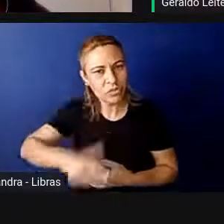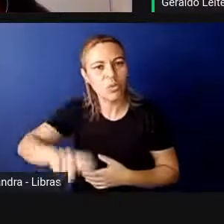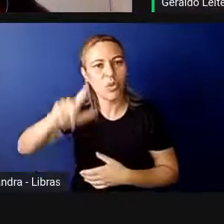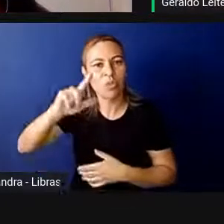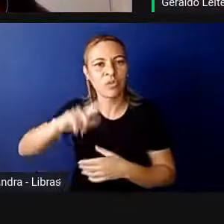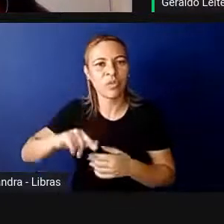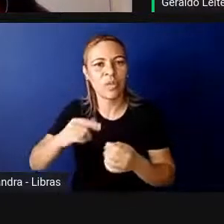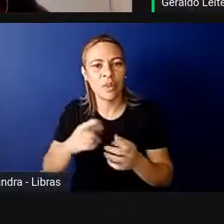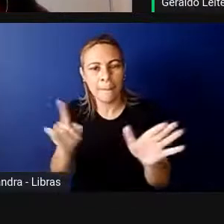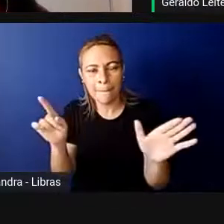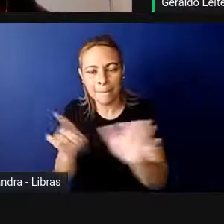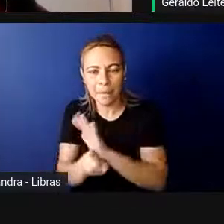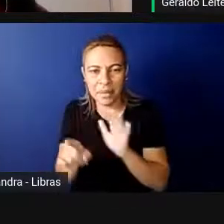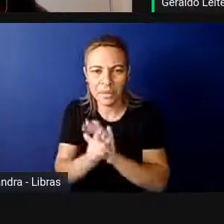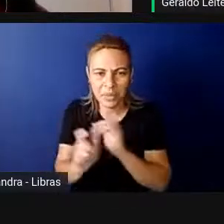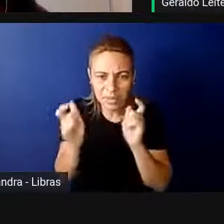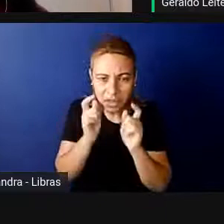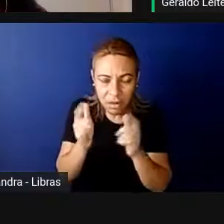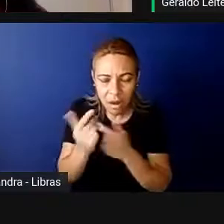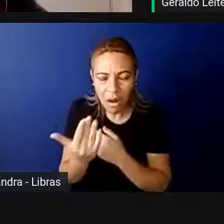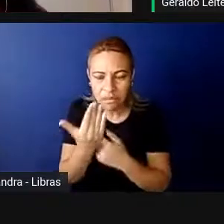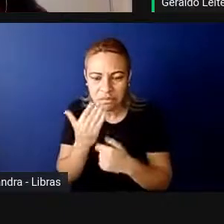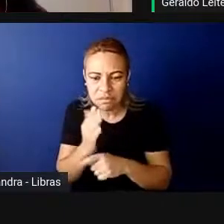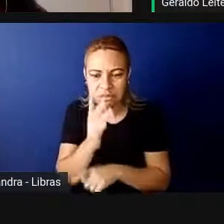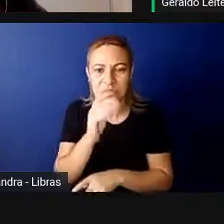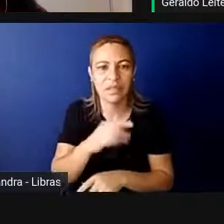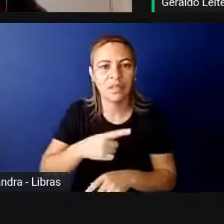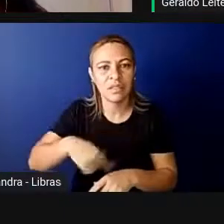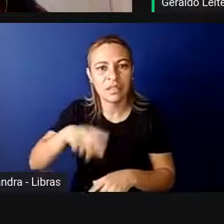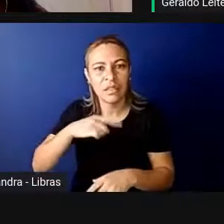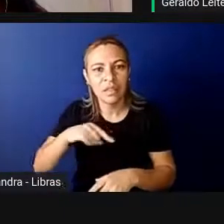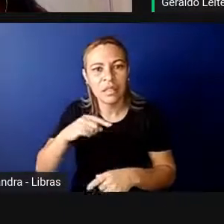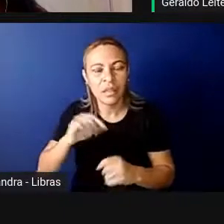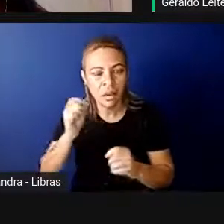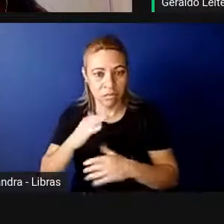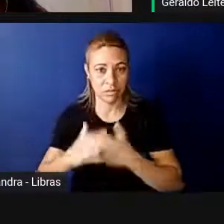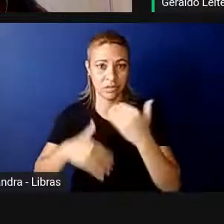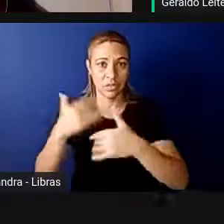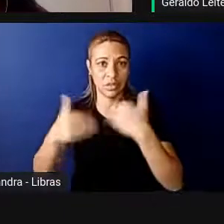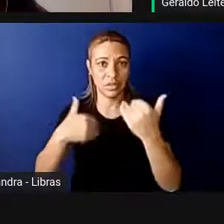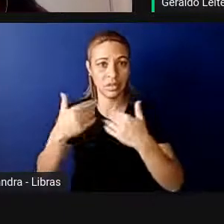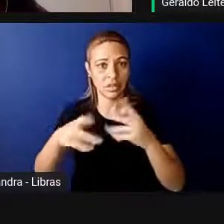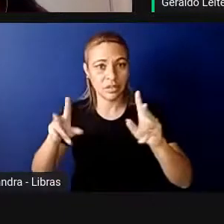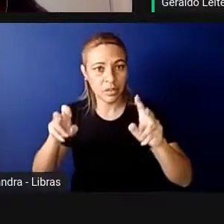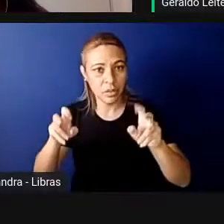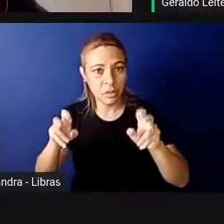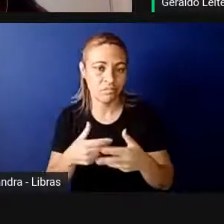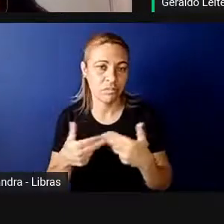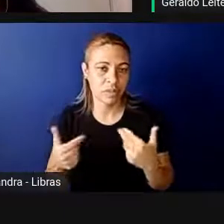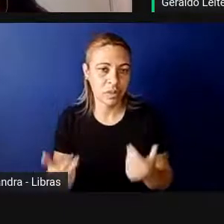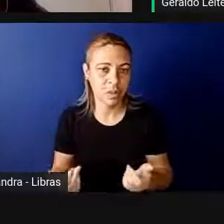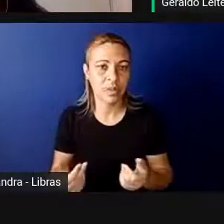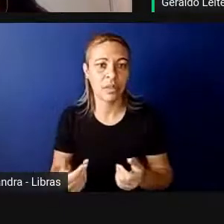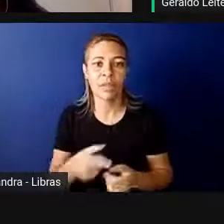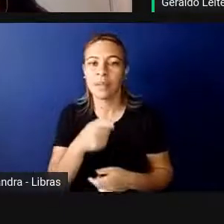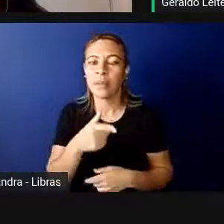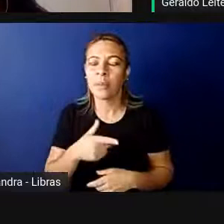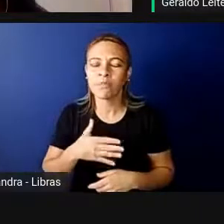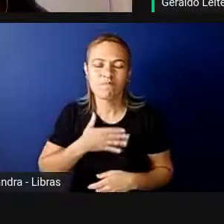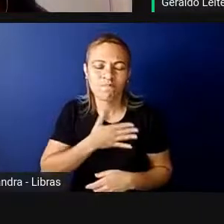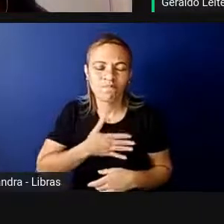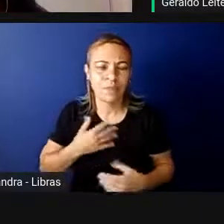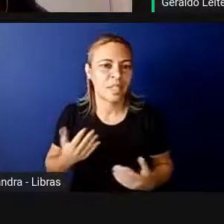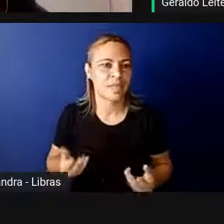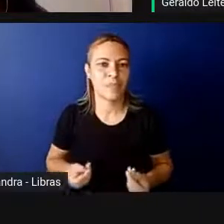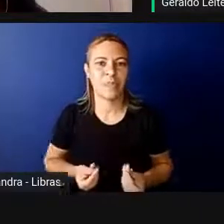também foram interessantes, ajudaram a gente a desenvolver outros aspectos, para mim foi muito enriquecedor participar